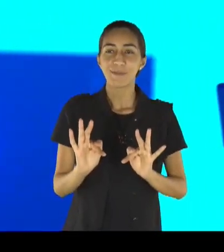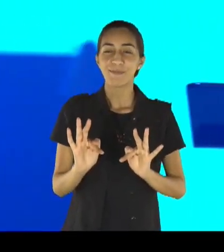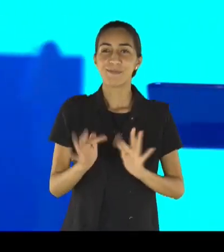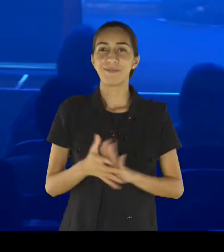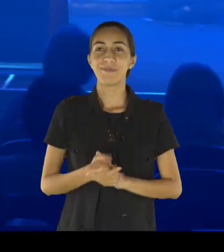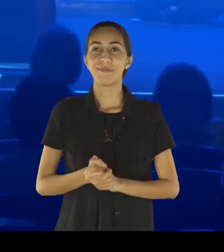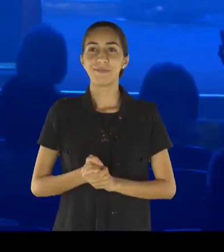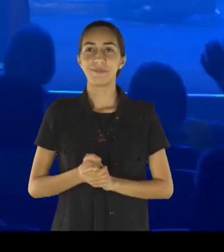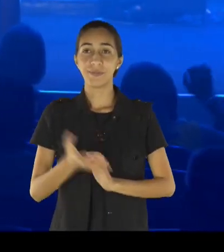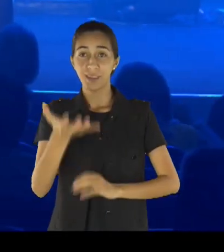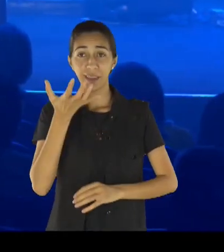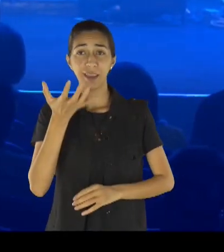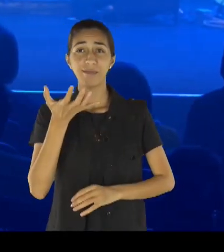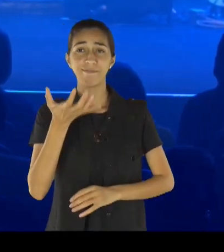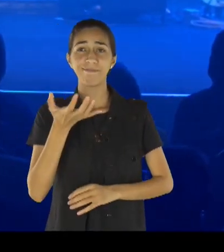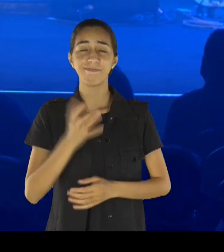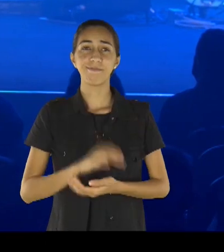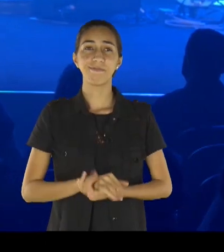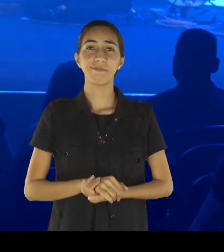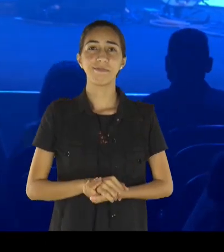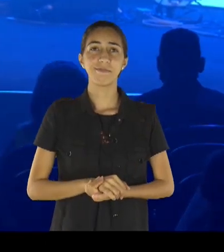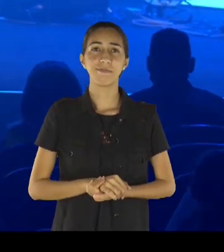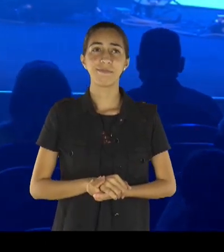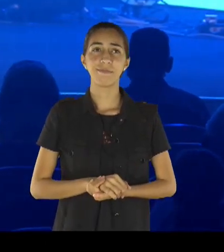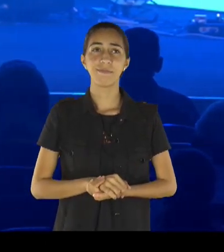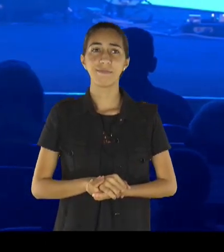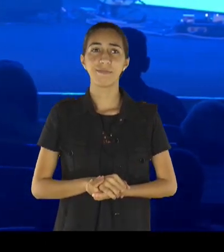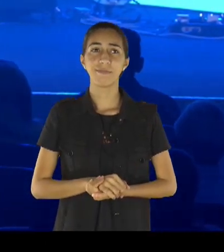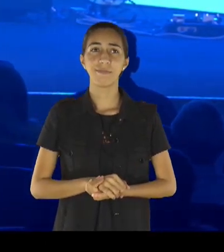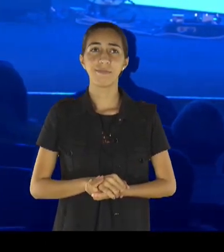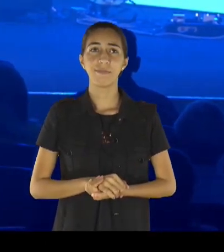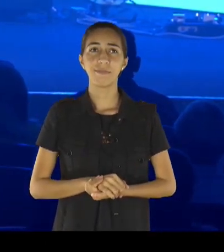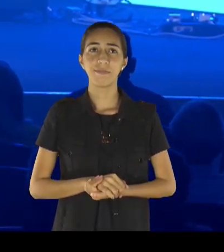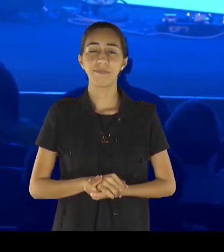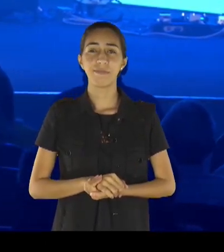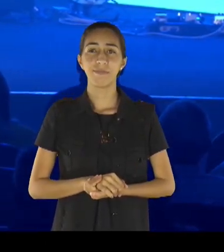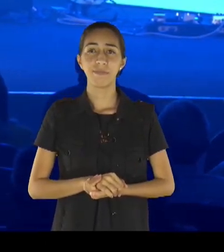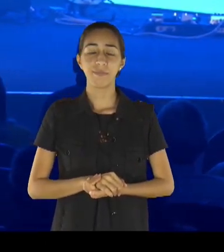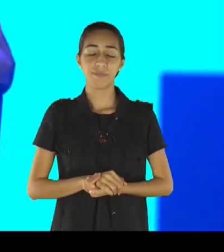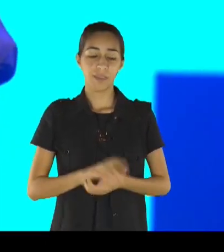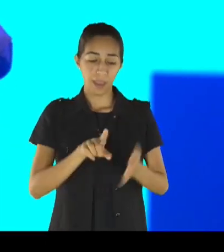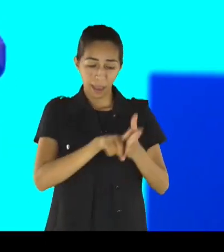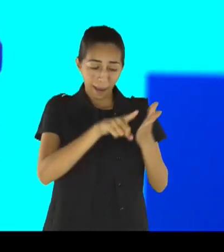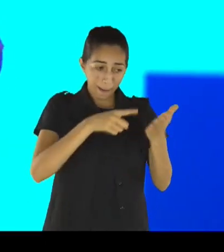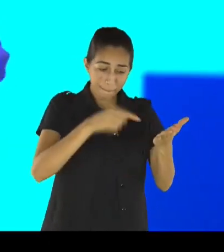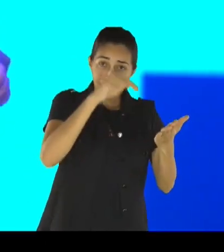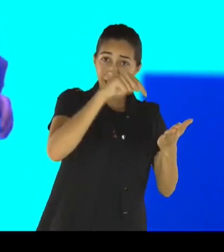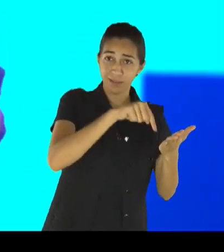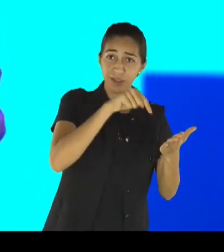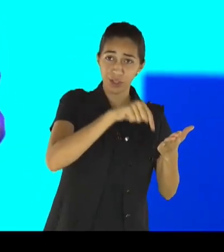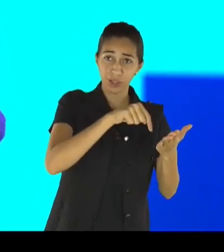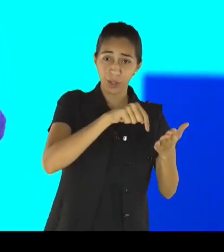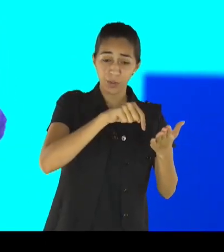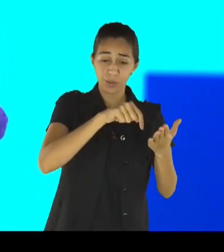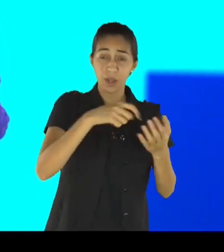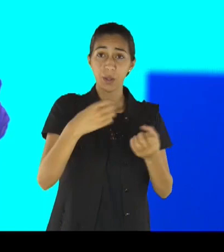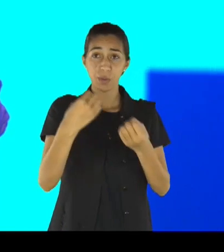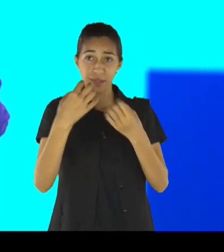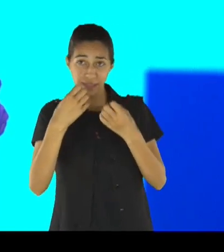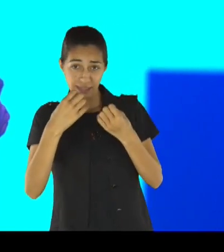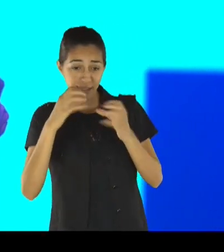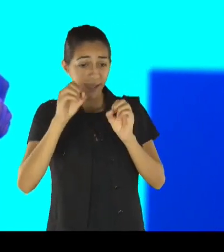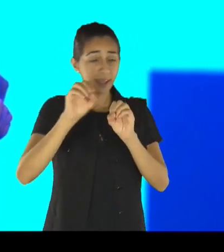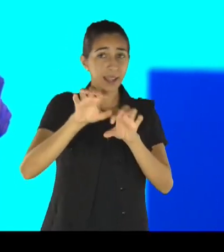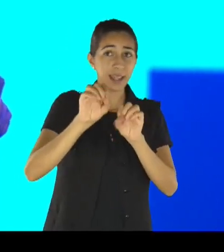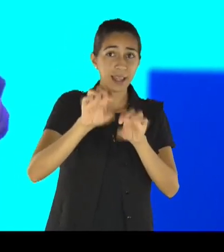pensando como a palavra de Deus nos ensina a pensar? Em João, no livro de